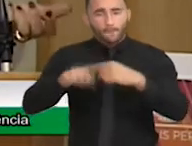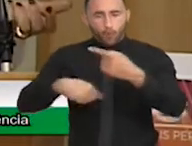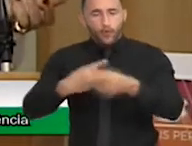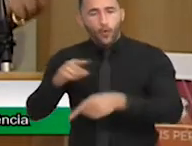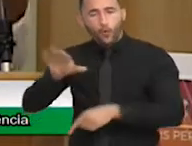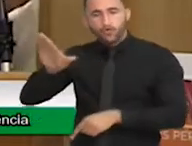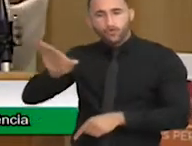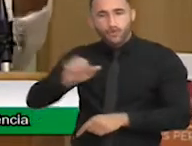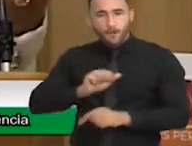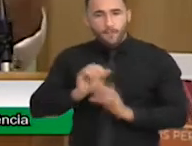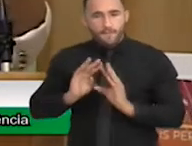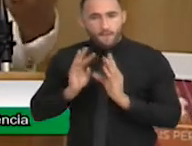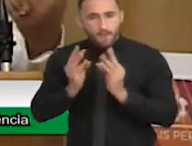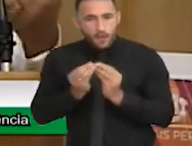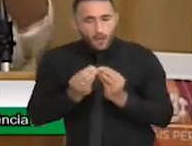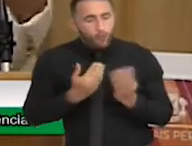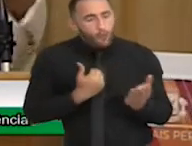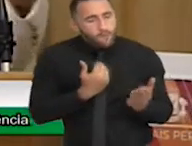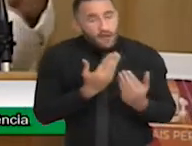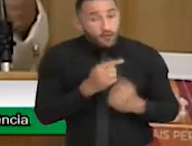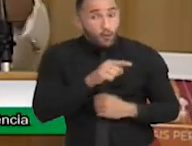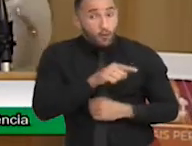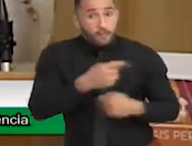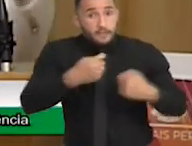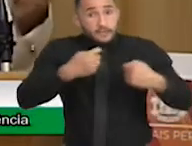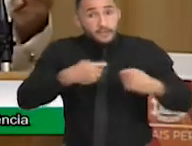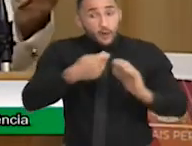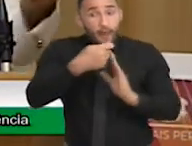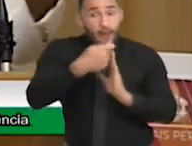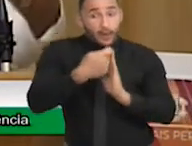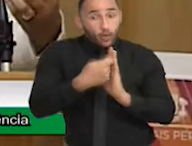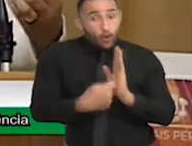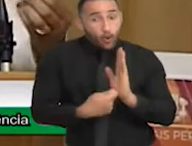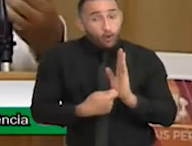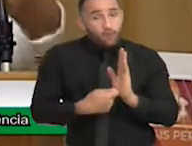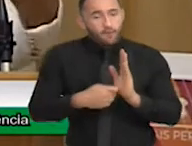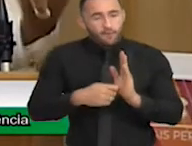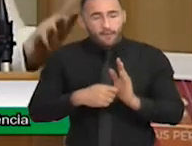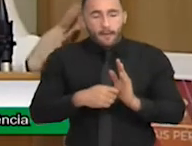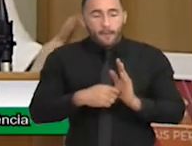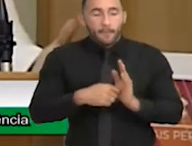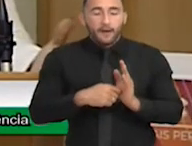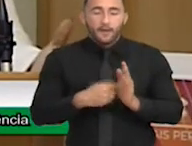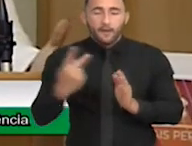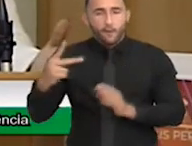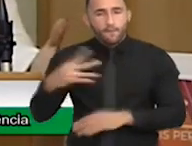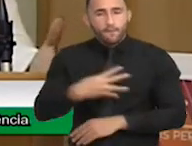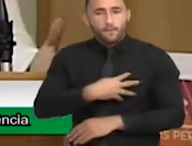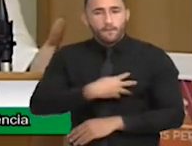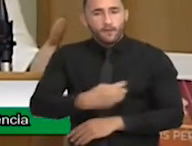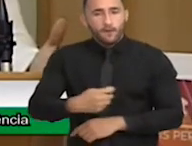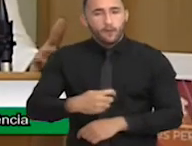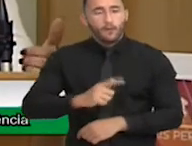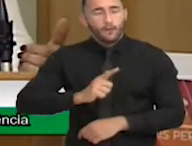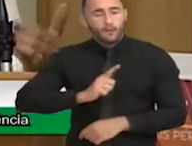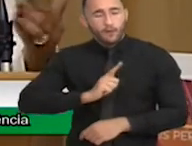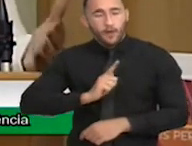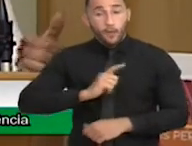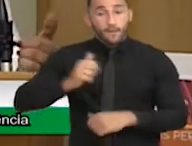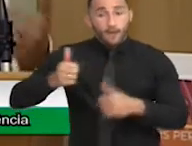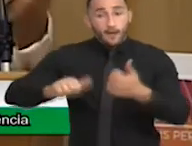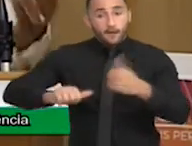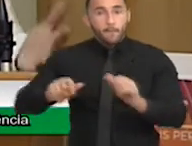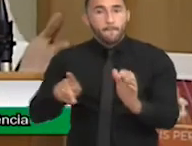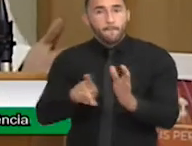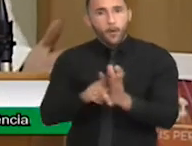mostra para a família que precisa fazer o quê? Faz um relatório, encaminhamento para que essa criança passe por uma avaliação médica do